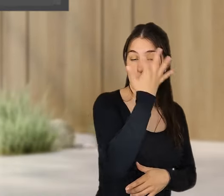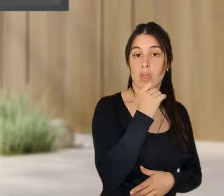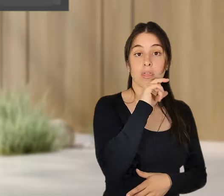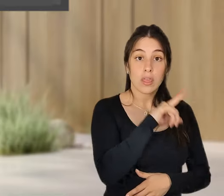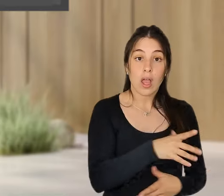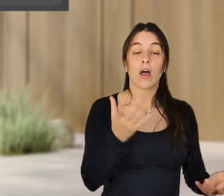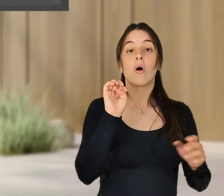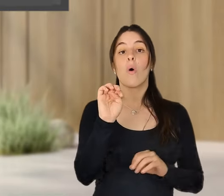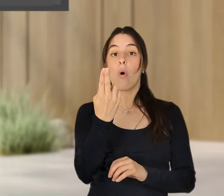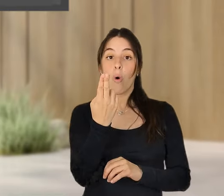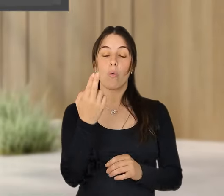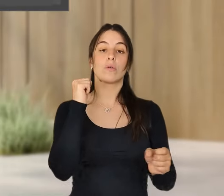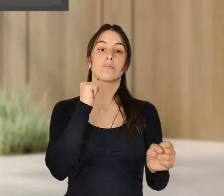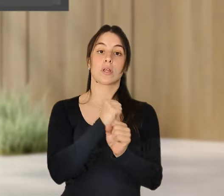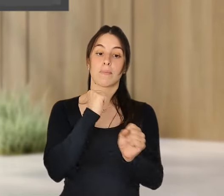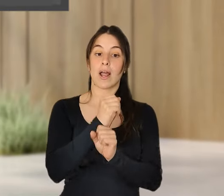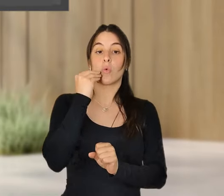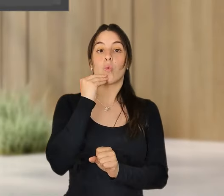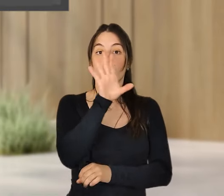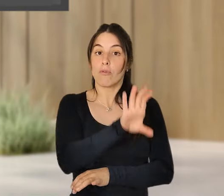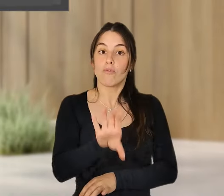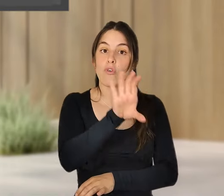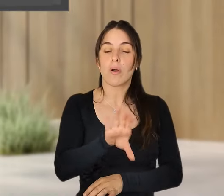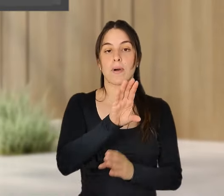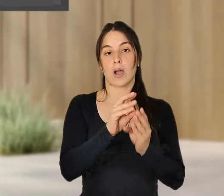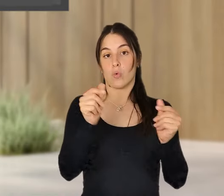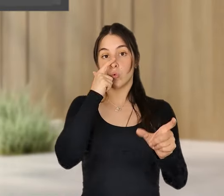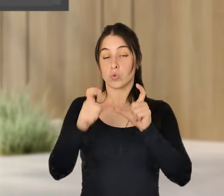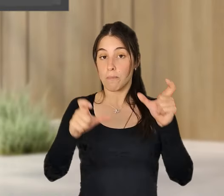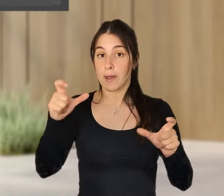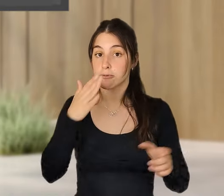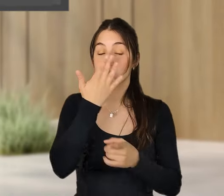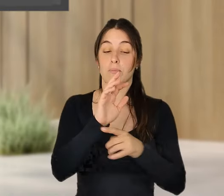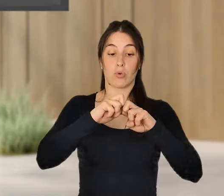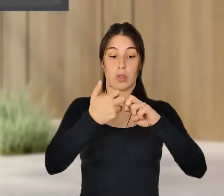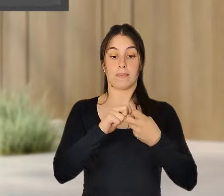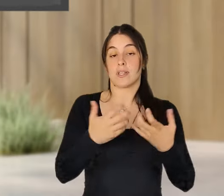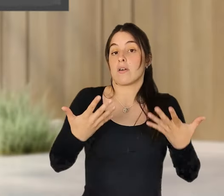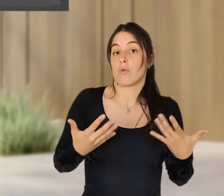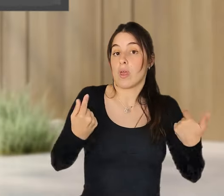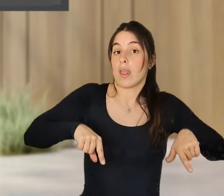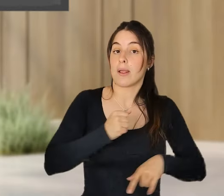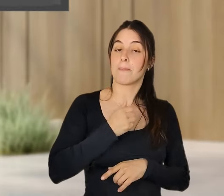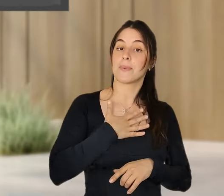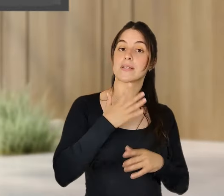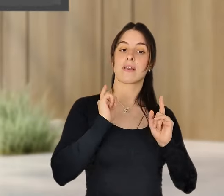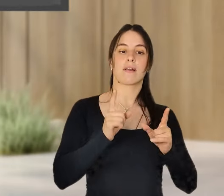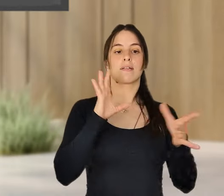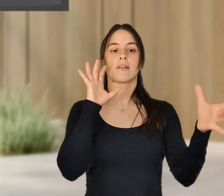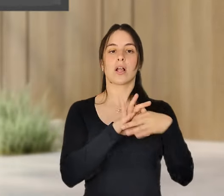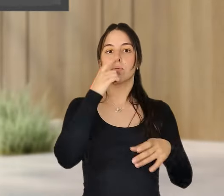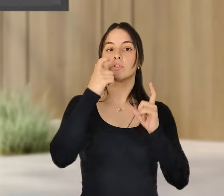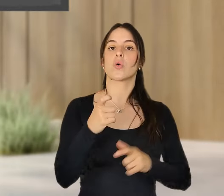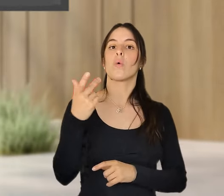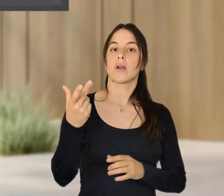manter os recursos humanos, e um dos grandes problemas das empresas atualmente é a retenção, o recrutamento